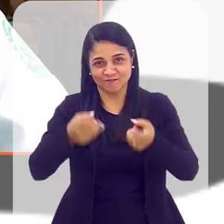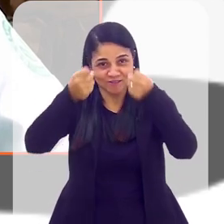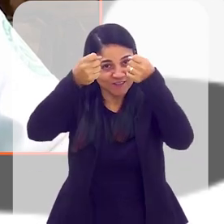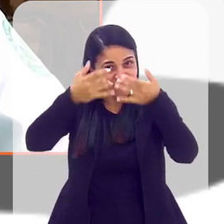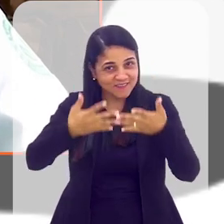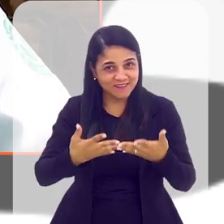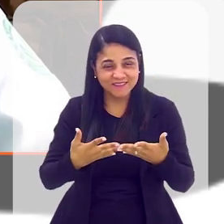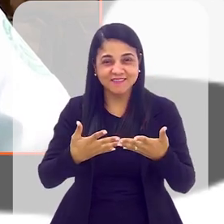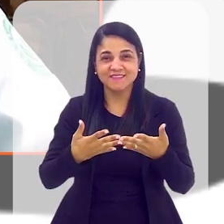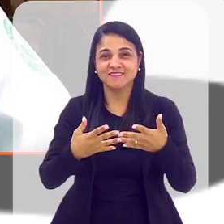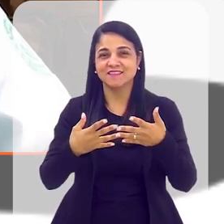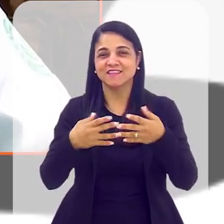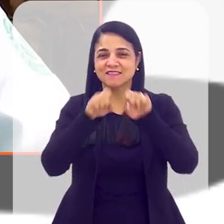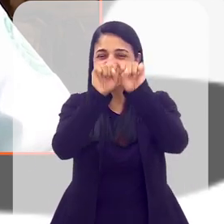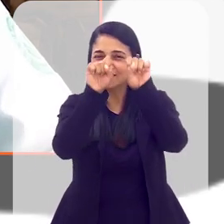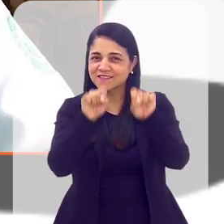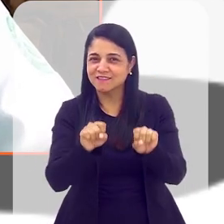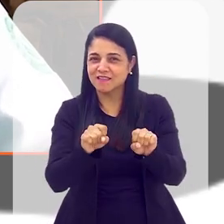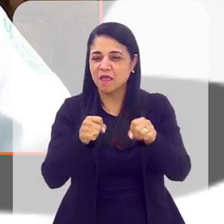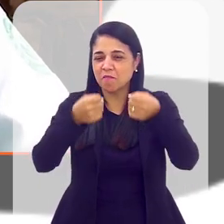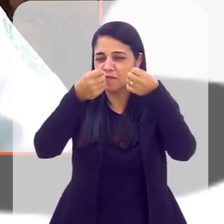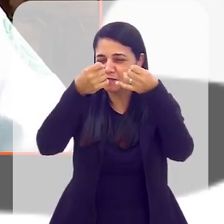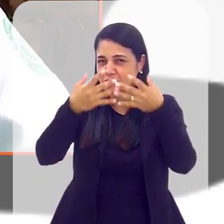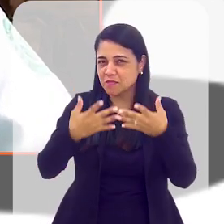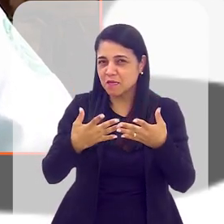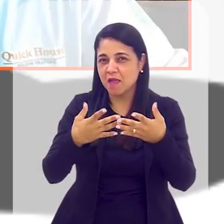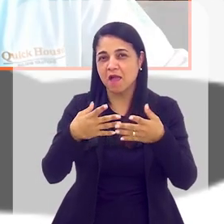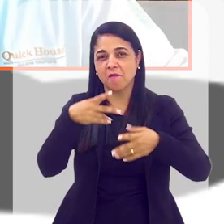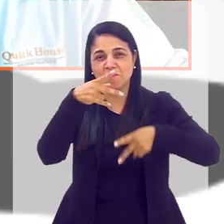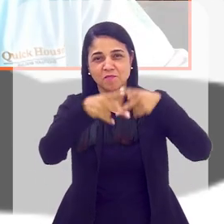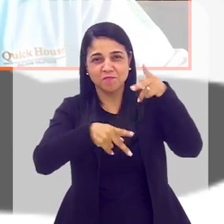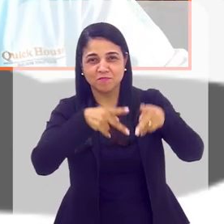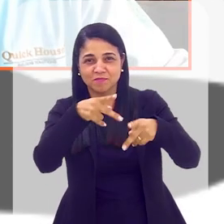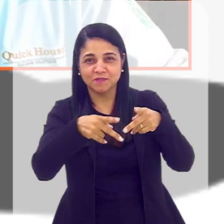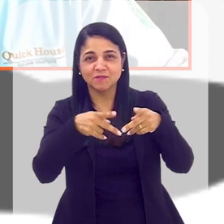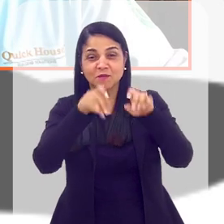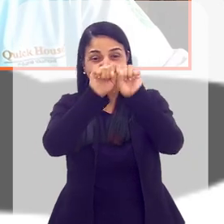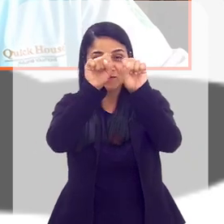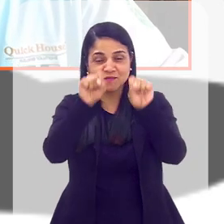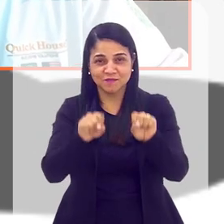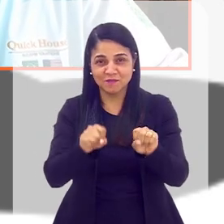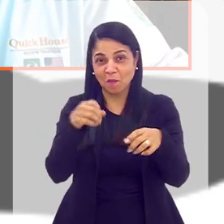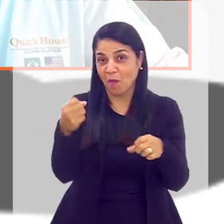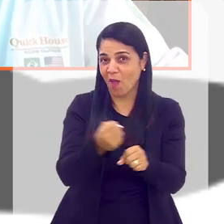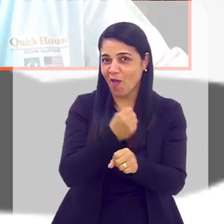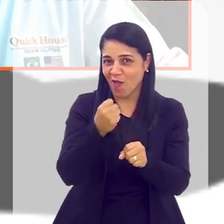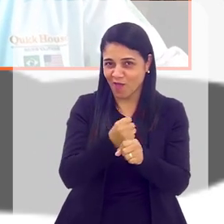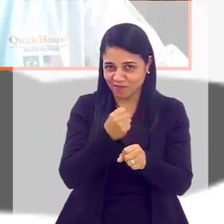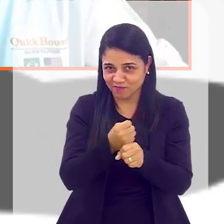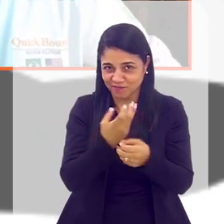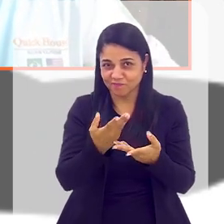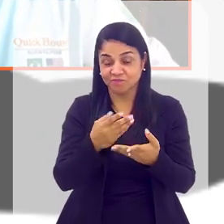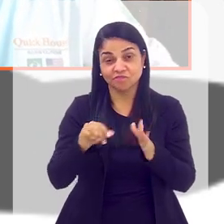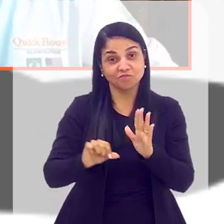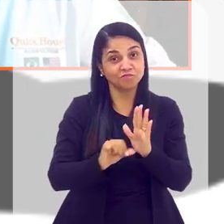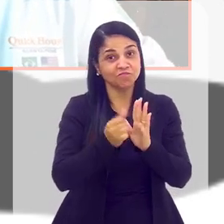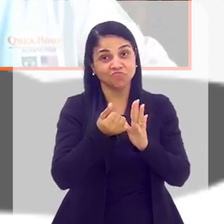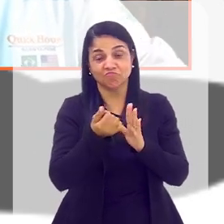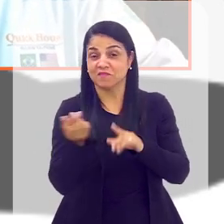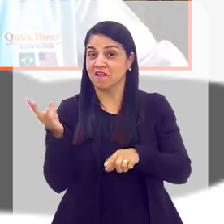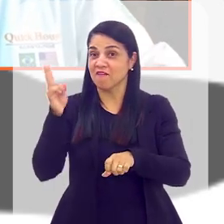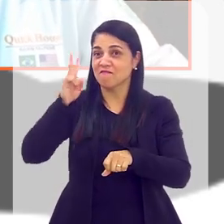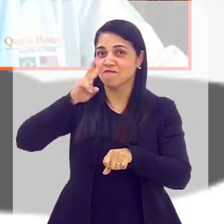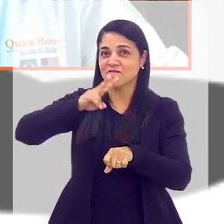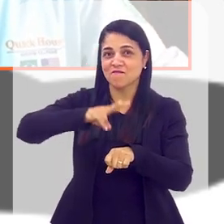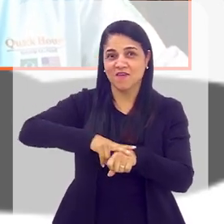mostrar o nosso sistema e explicar para o teu público o nosso sistema construtivo. Pois é, Beto. Eu, pela primeira